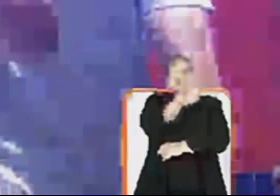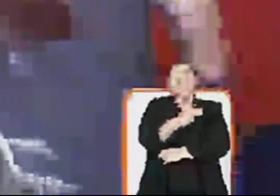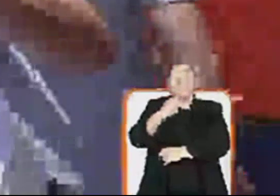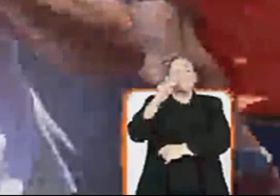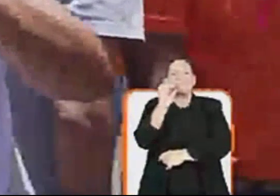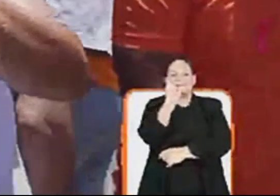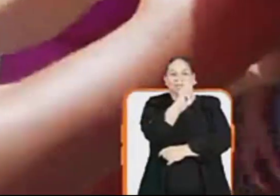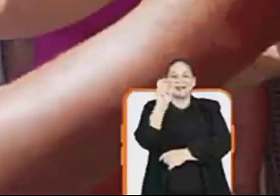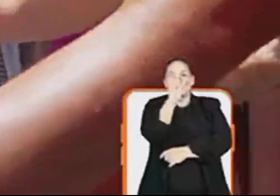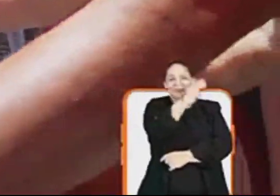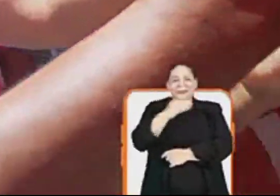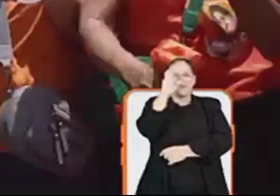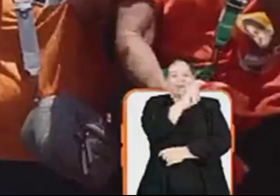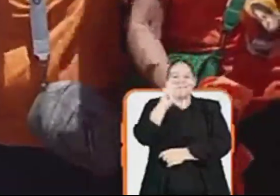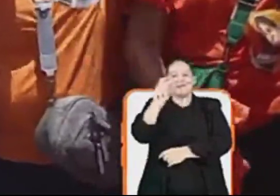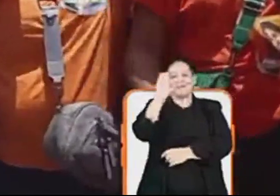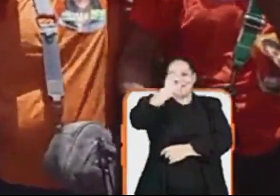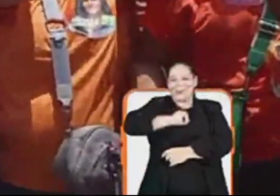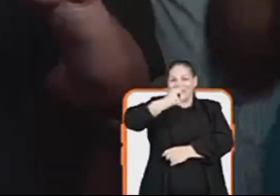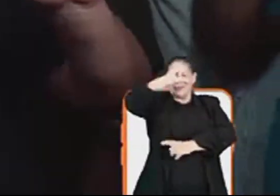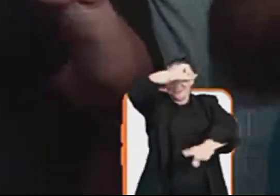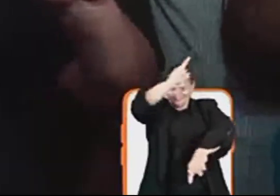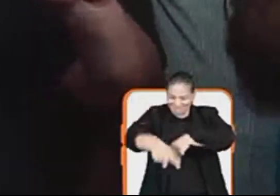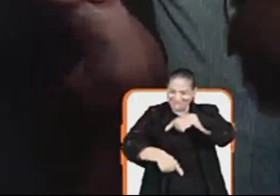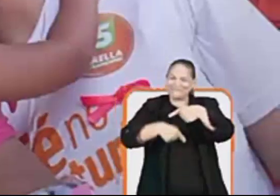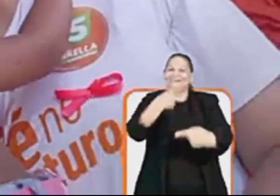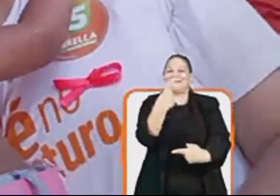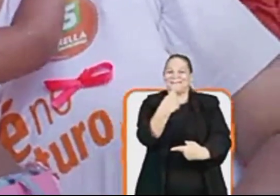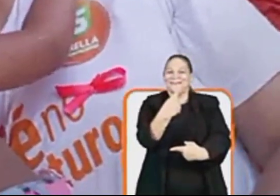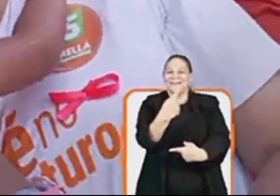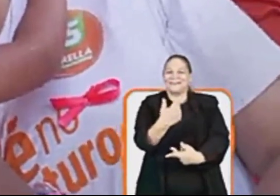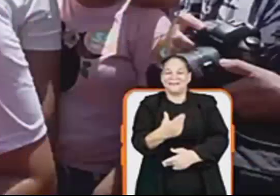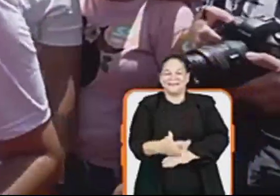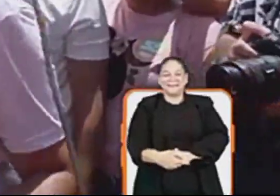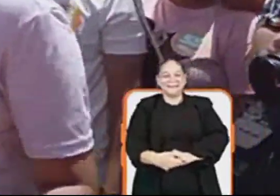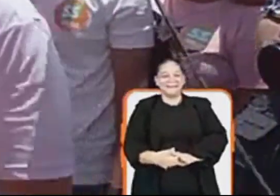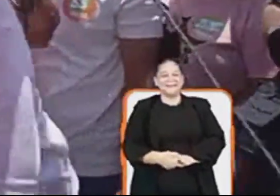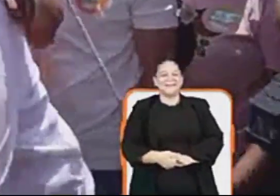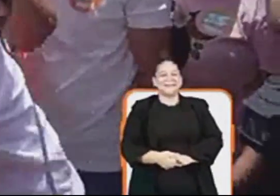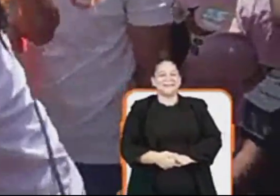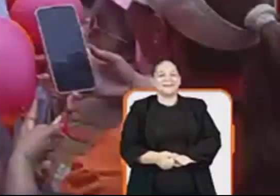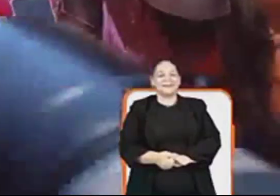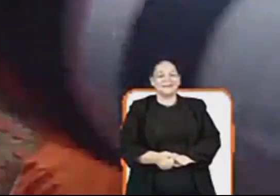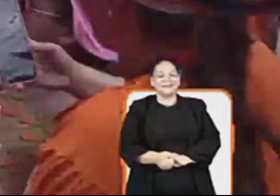Mirela é 5x5 Mirela é 5x5 Olinda você com ela